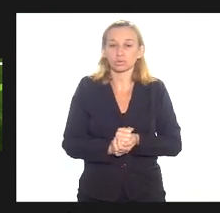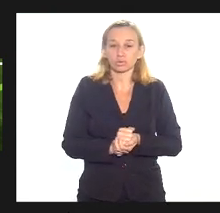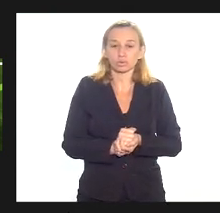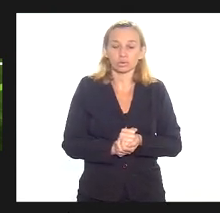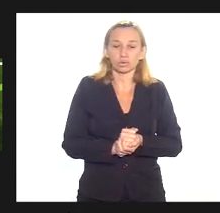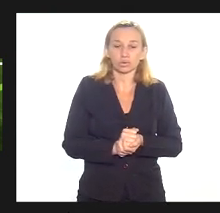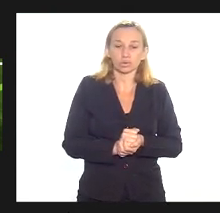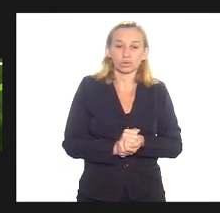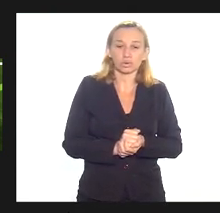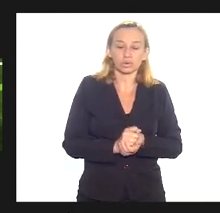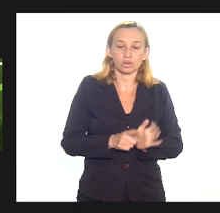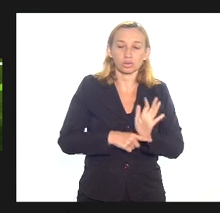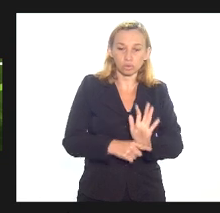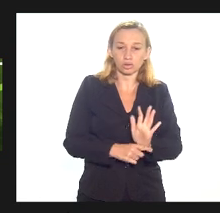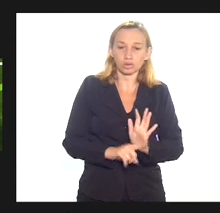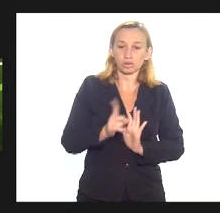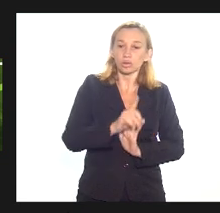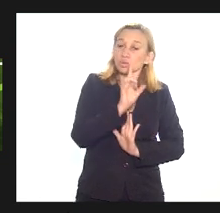não só pela